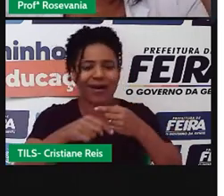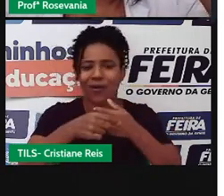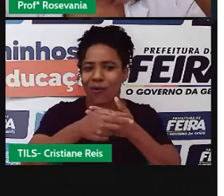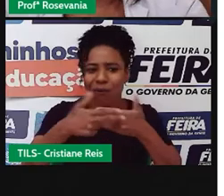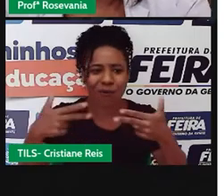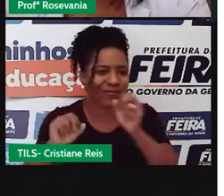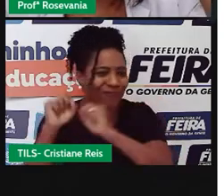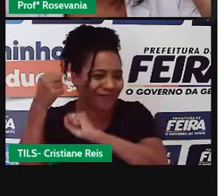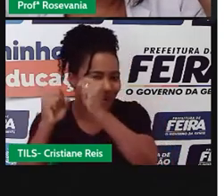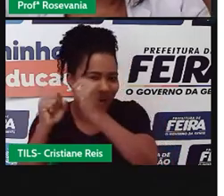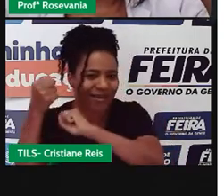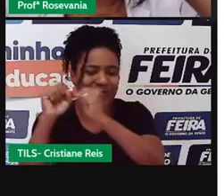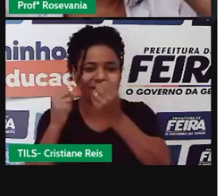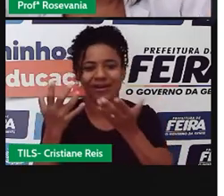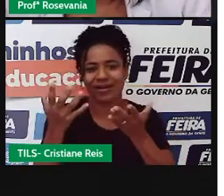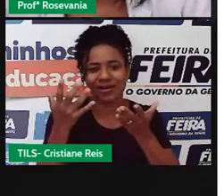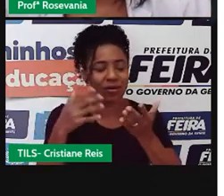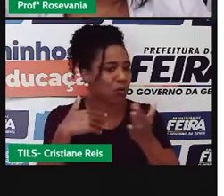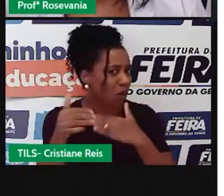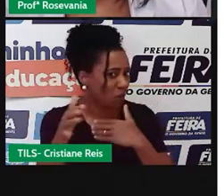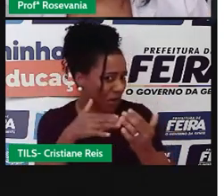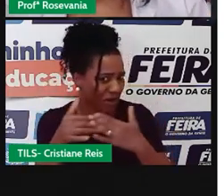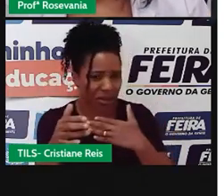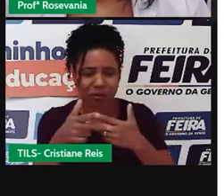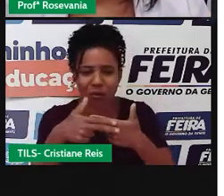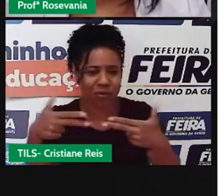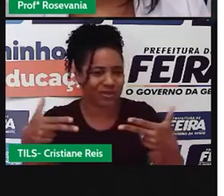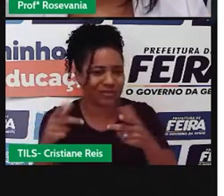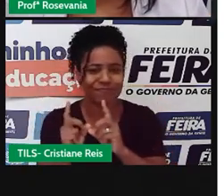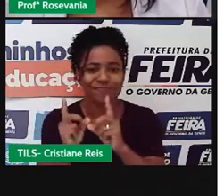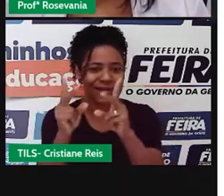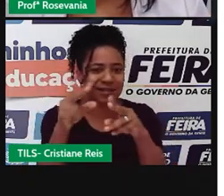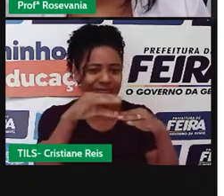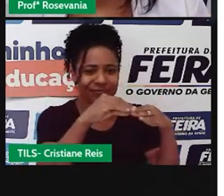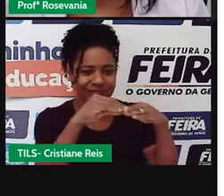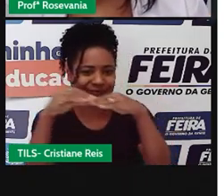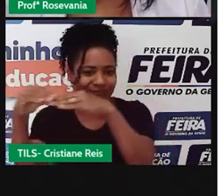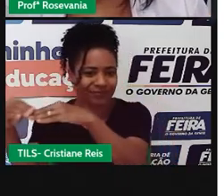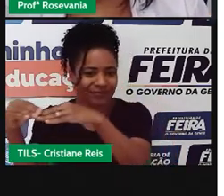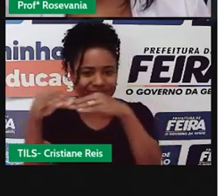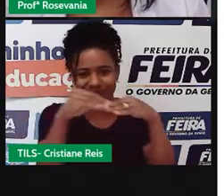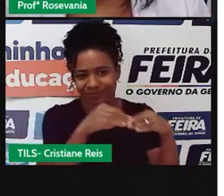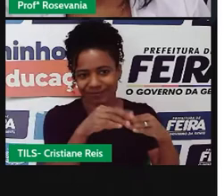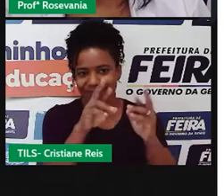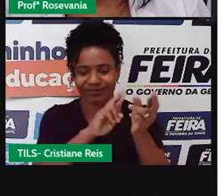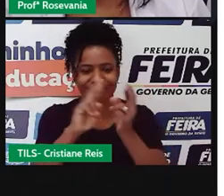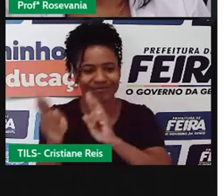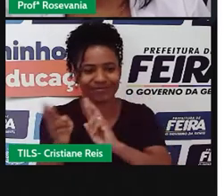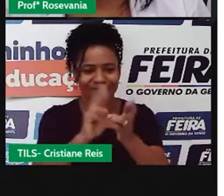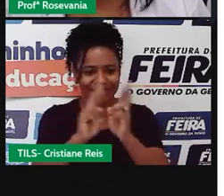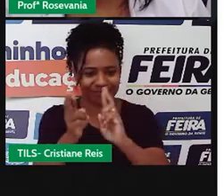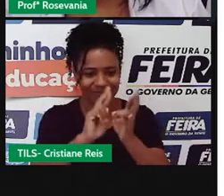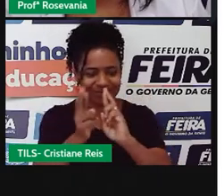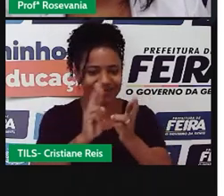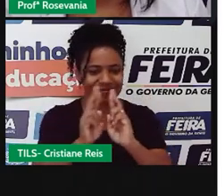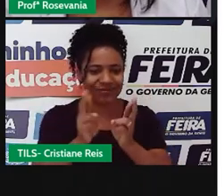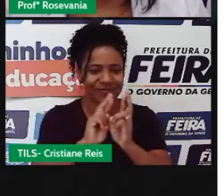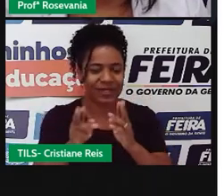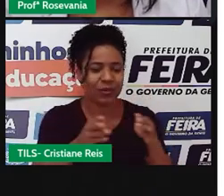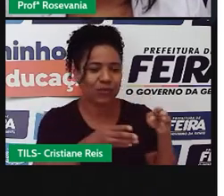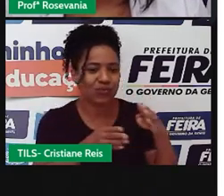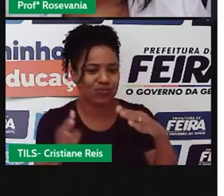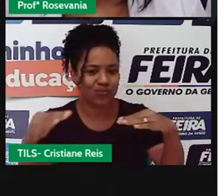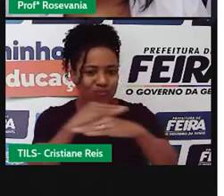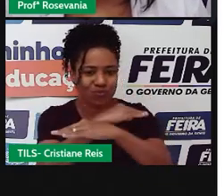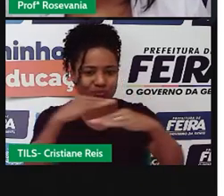sei lá, de qualquer ocupação que você precisa pensar aí, a gente tem, através das estradas, e essas